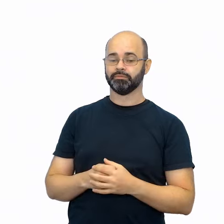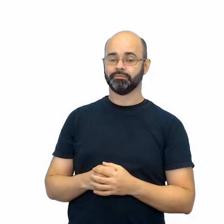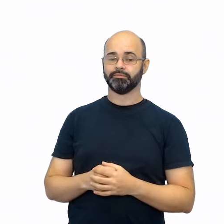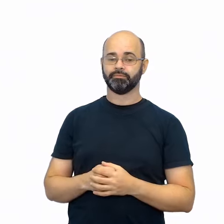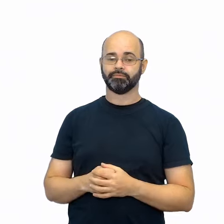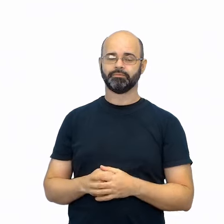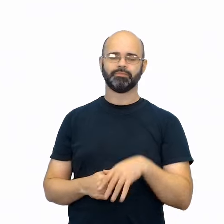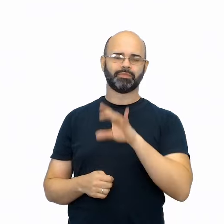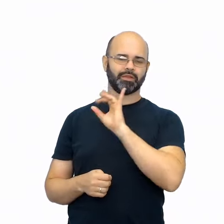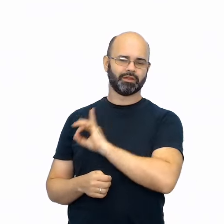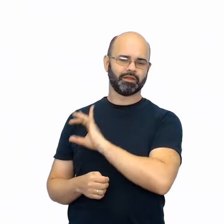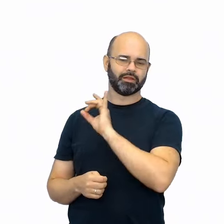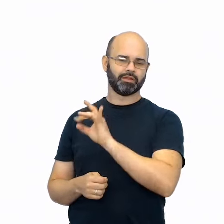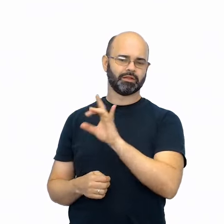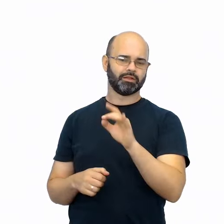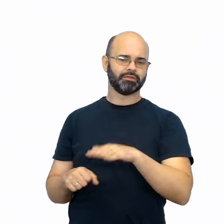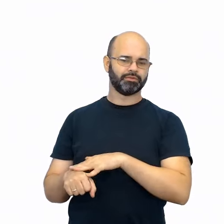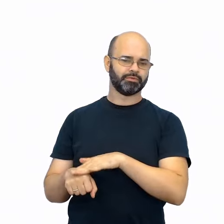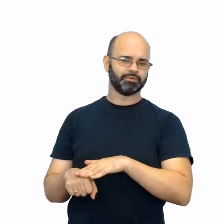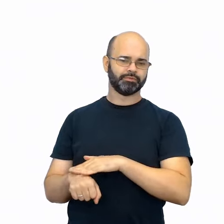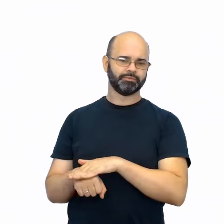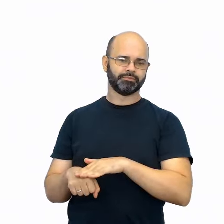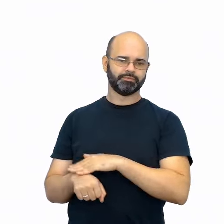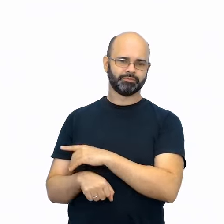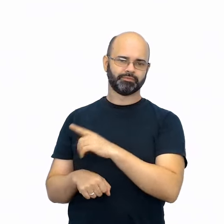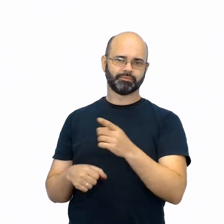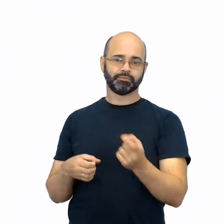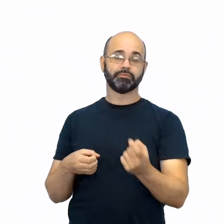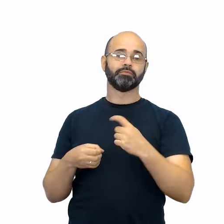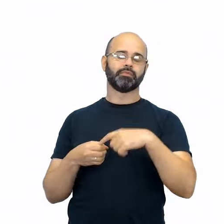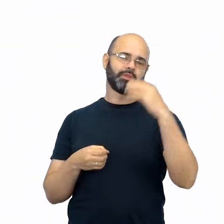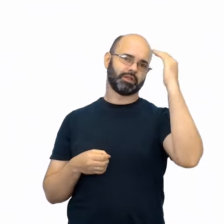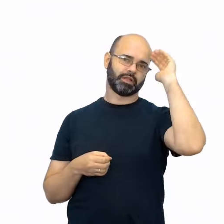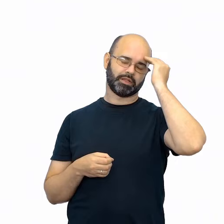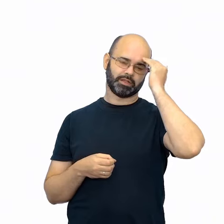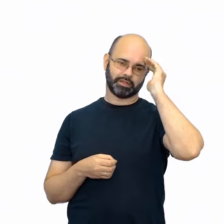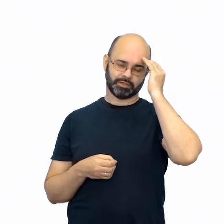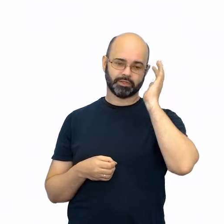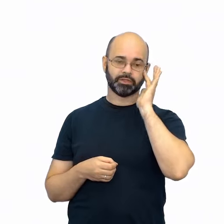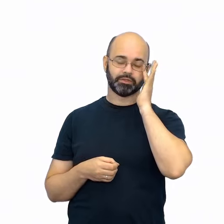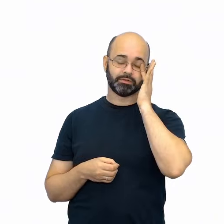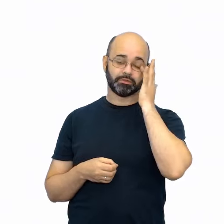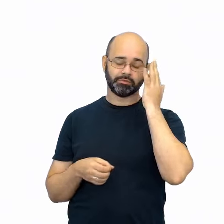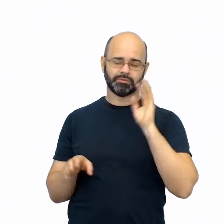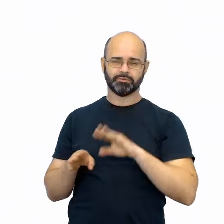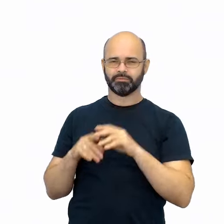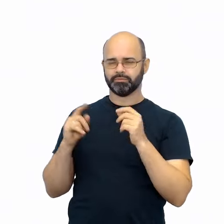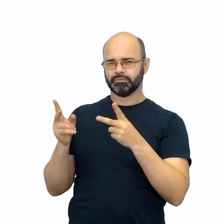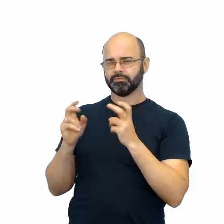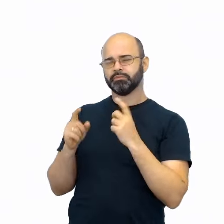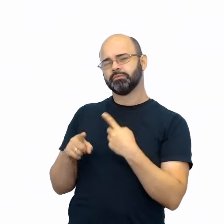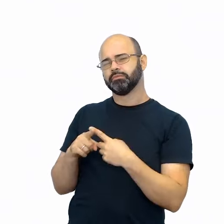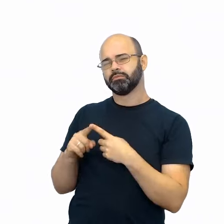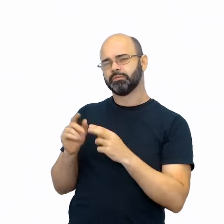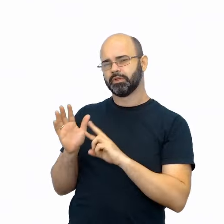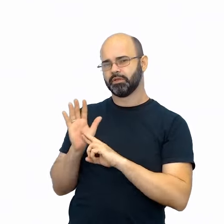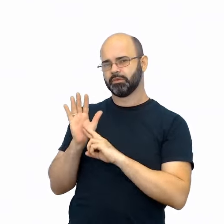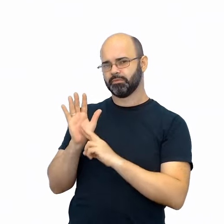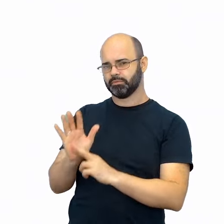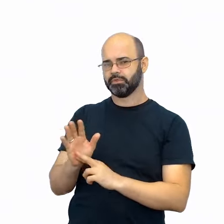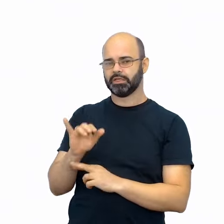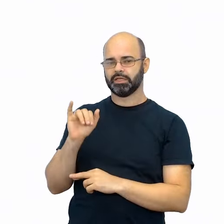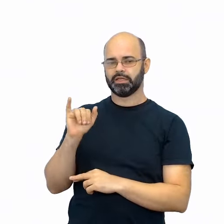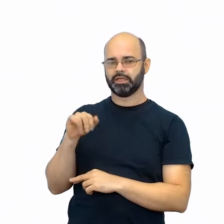cada um deles para retomá-los e compreendê-los e para receber por que a representação do